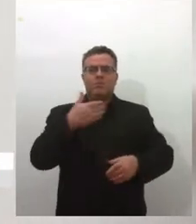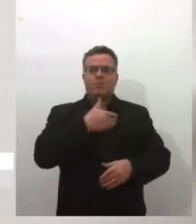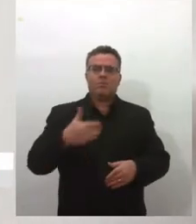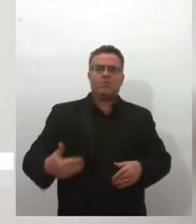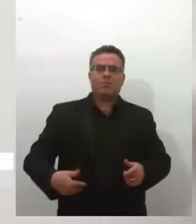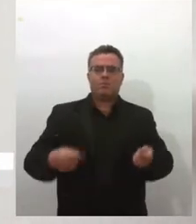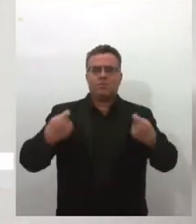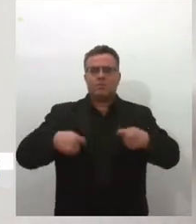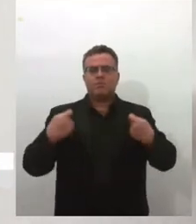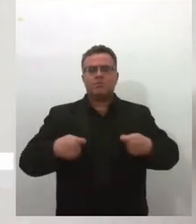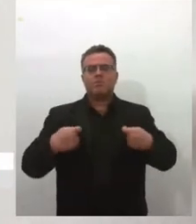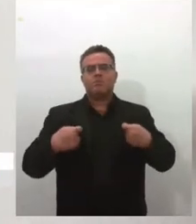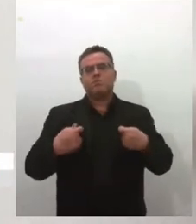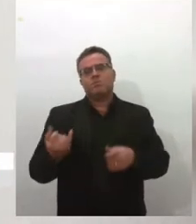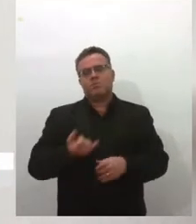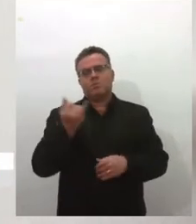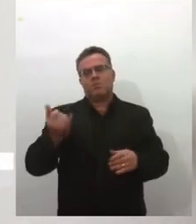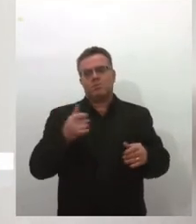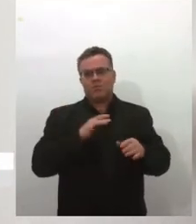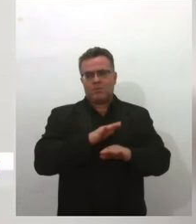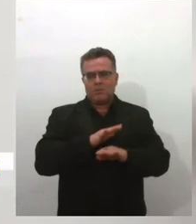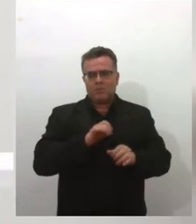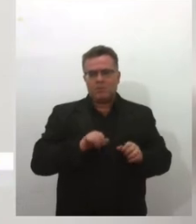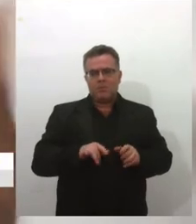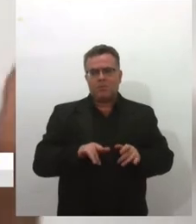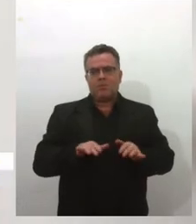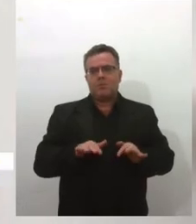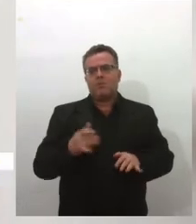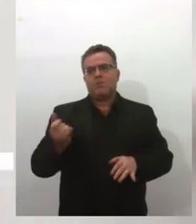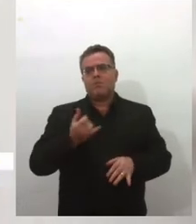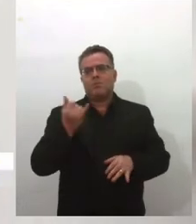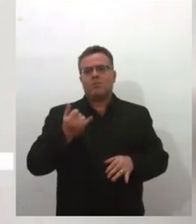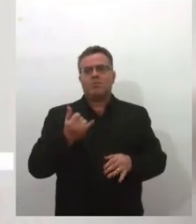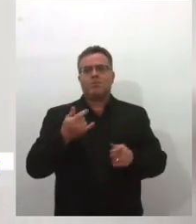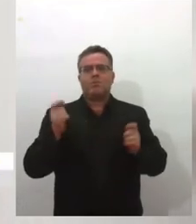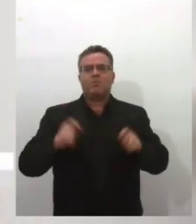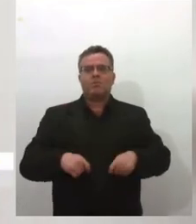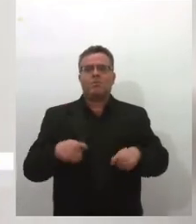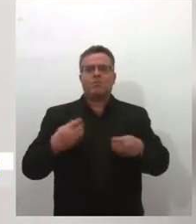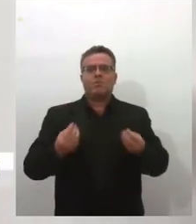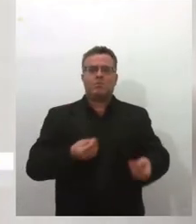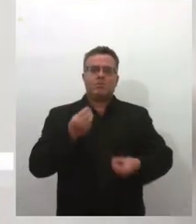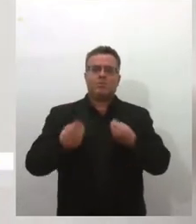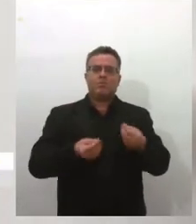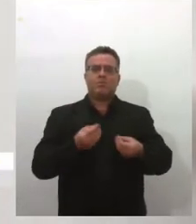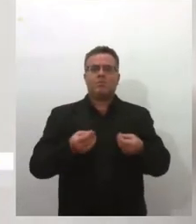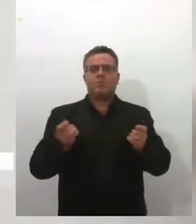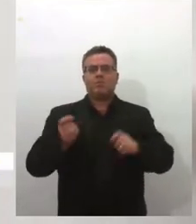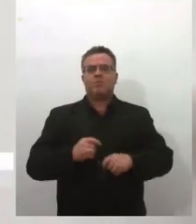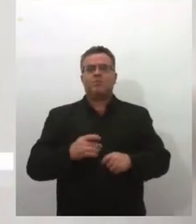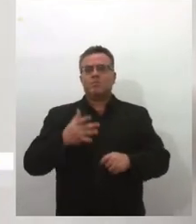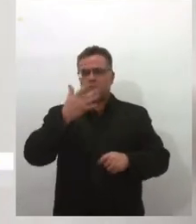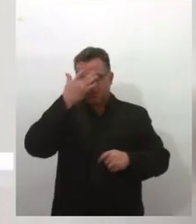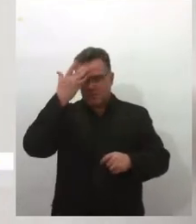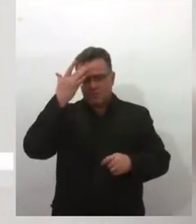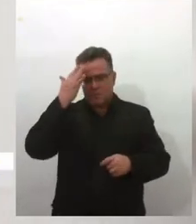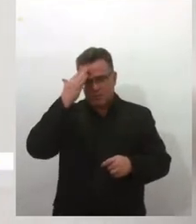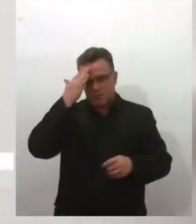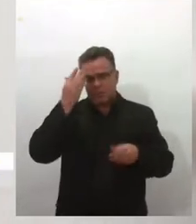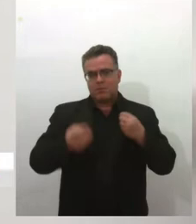é importante ser falado, né? É importante que a minha cara esteja estampada nos lugares, para as pessoas entenderem que